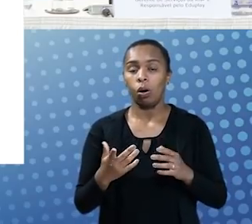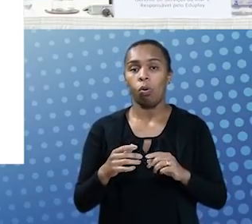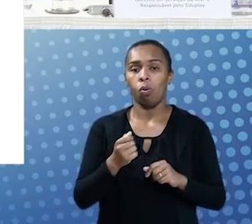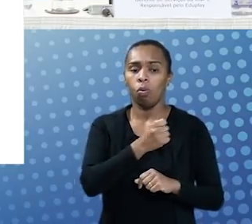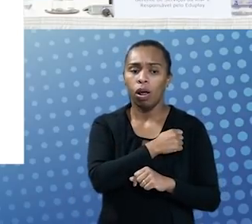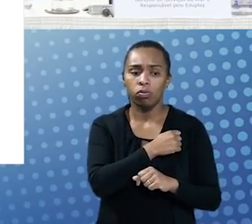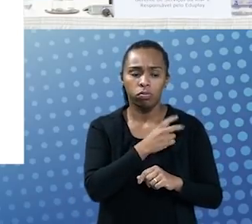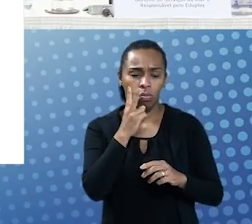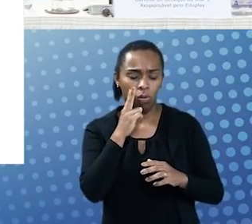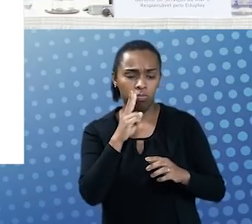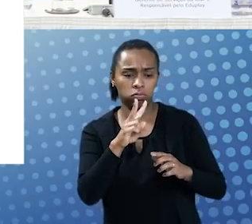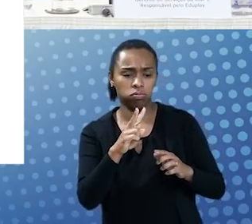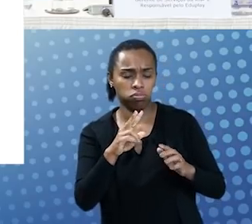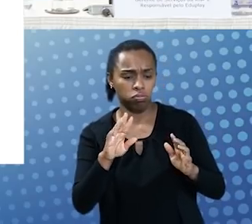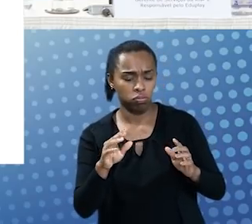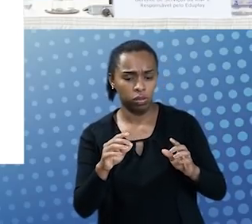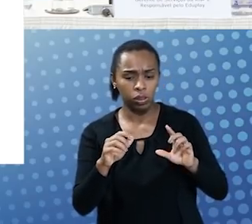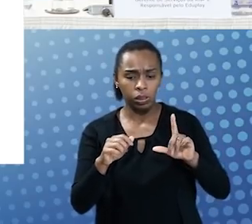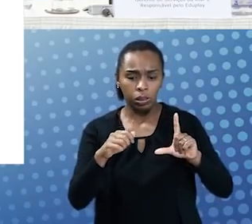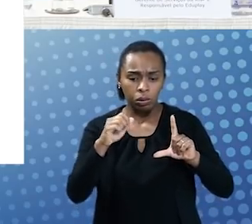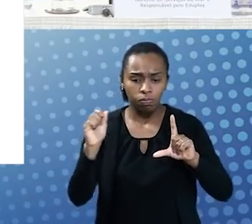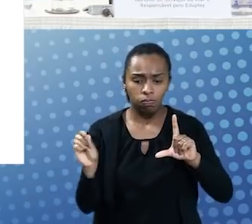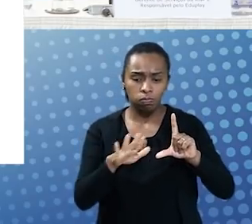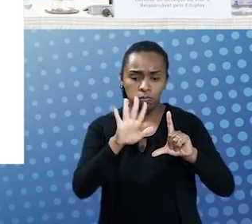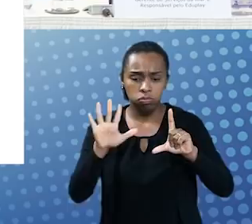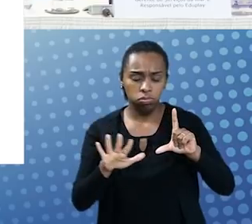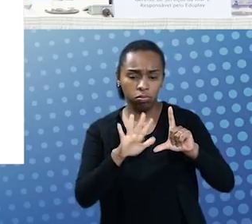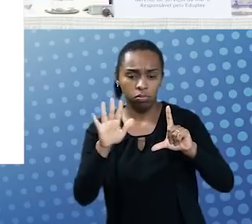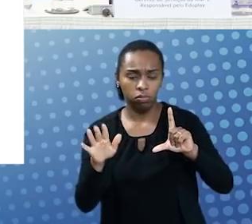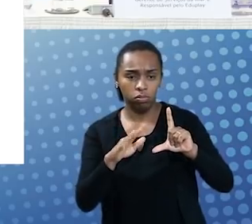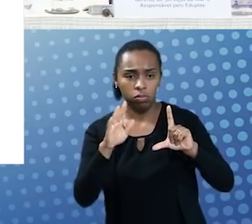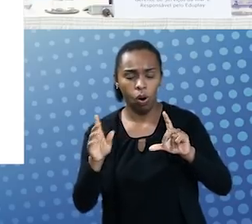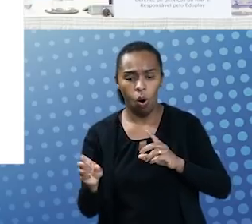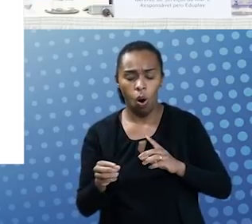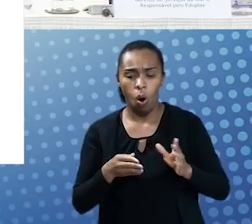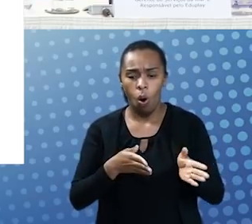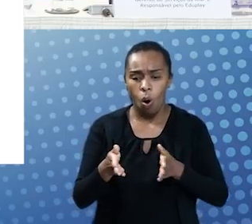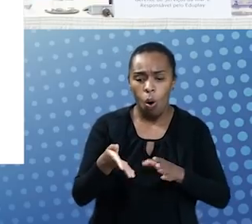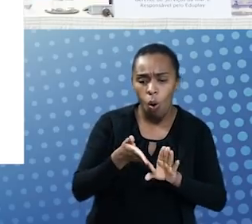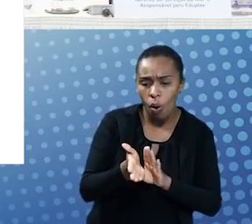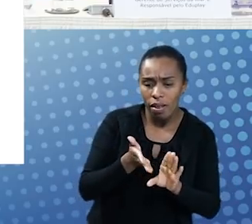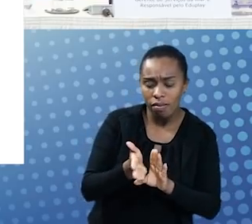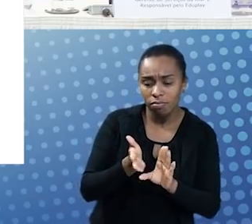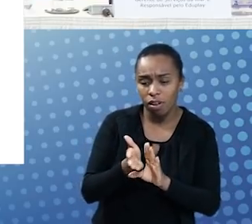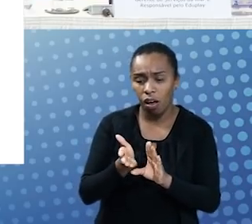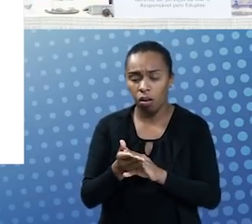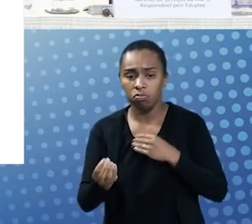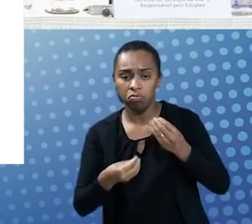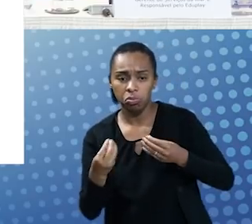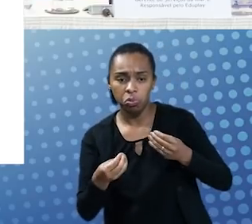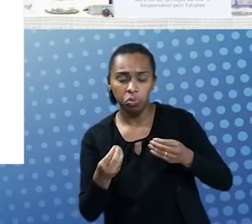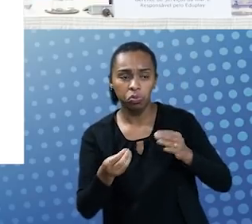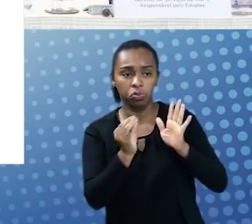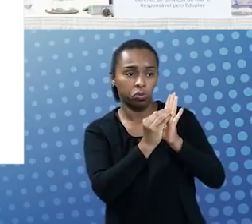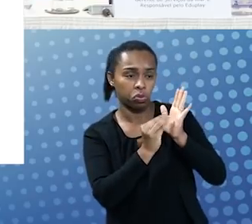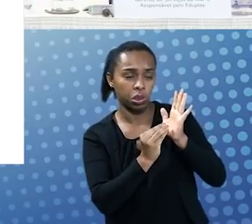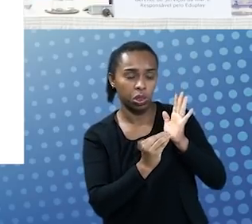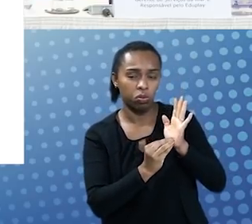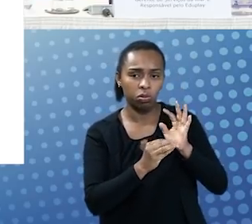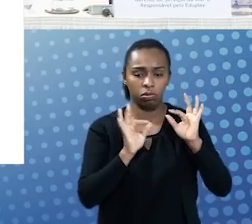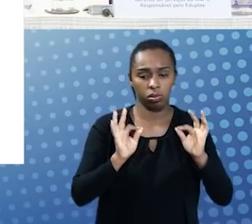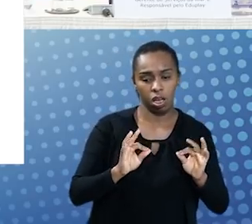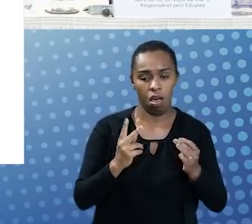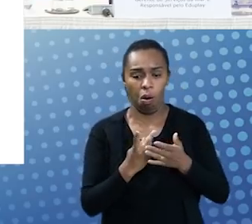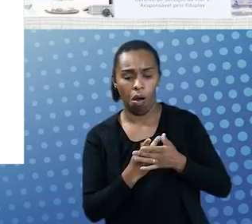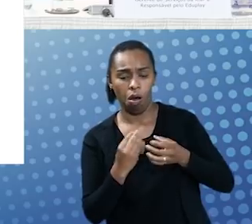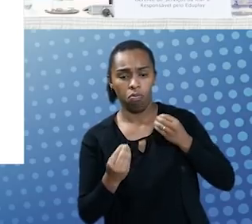consumindo, a plataforma vai orientando ele, indexando esse conteúdo e mostrando para ele conteúdos relevantes com